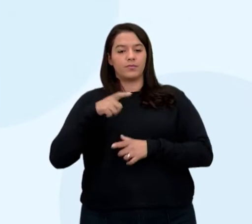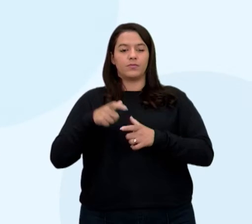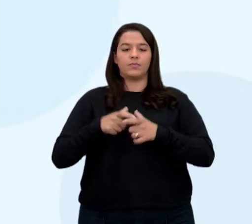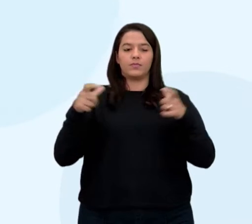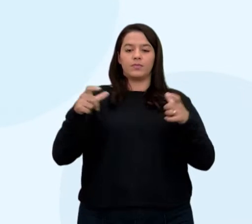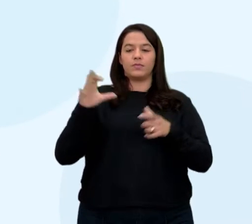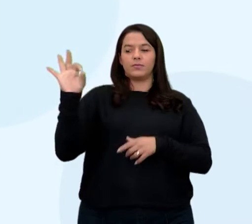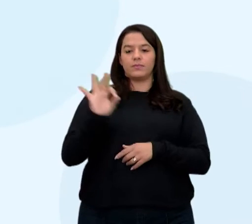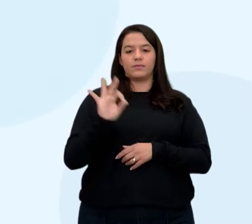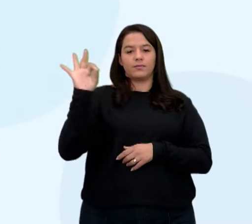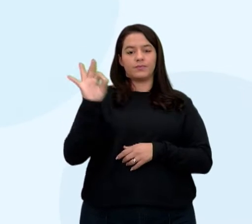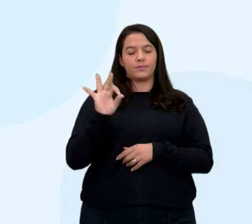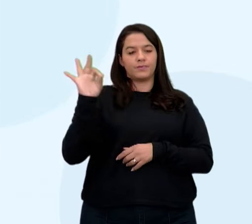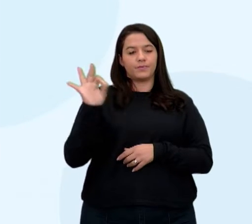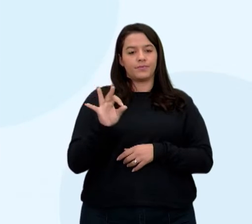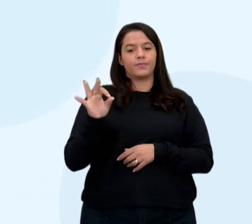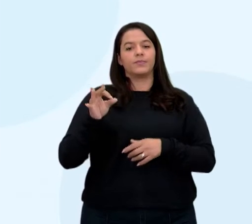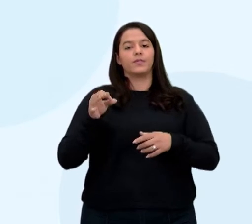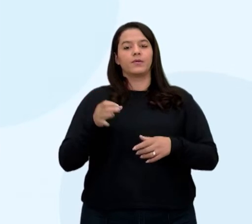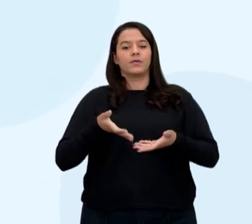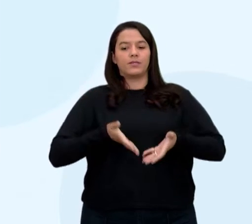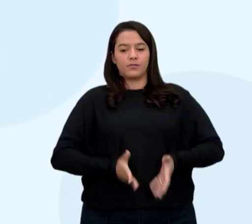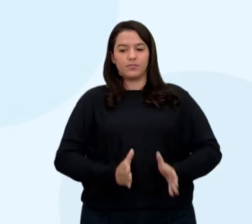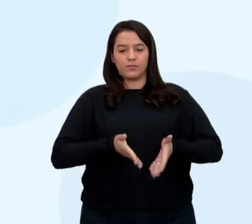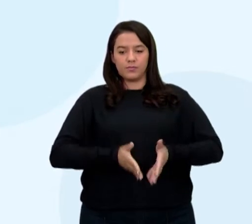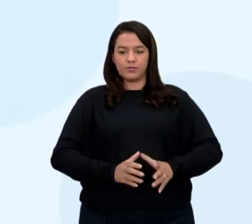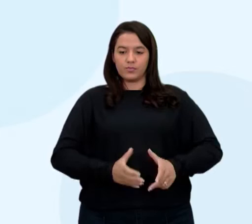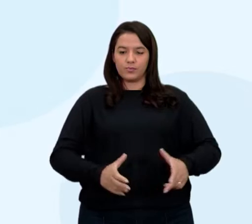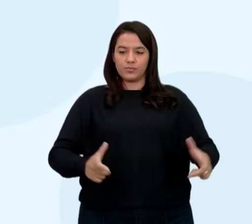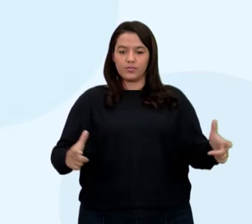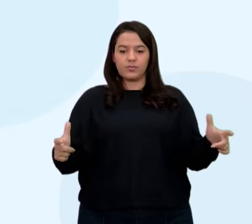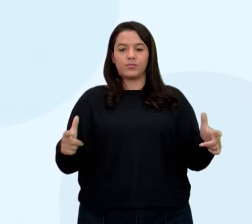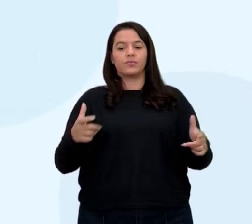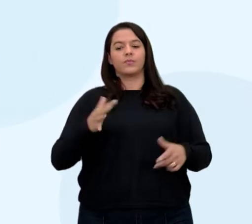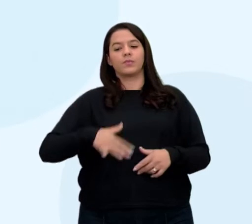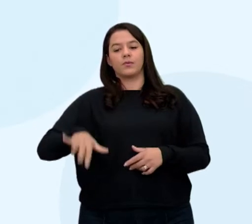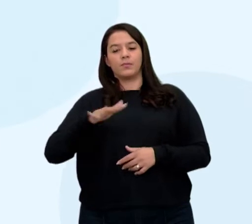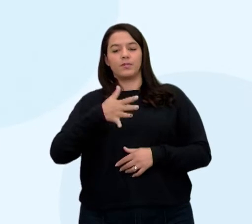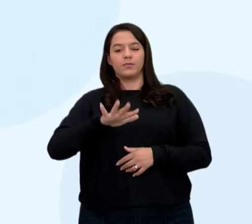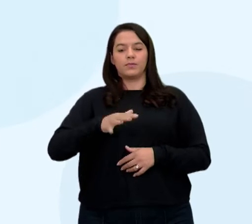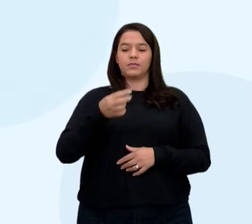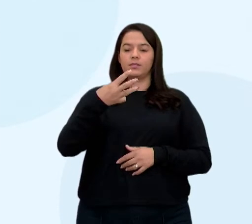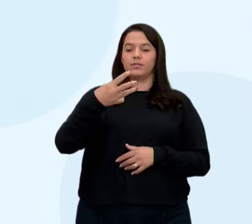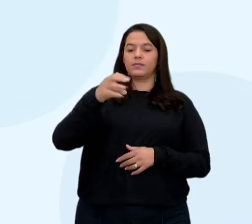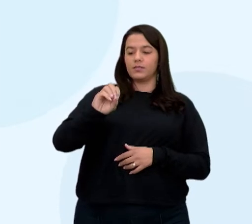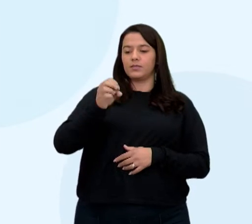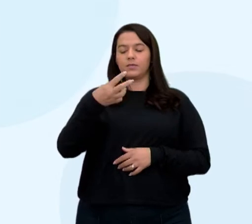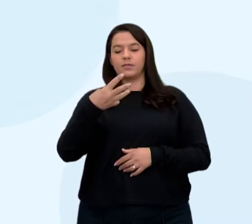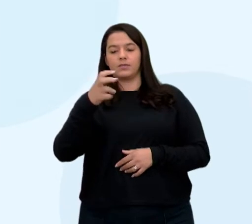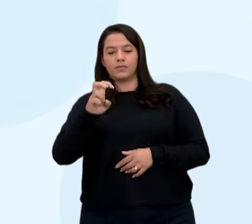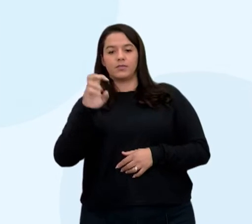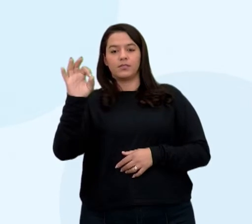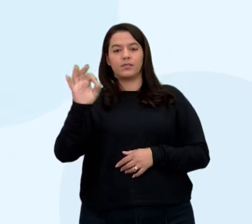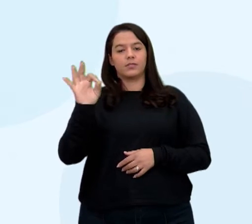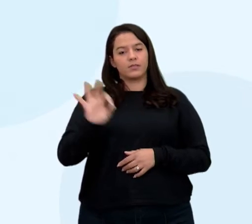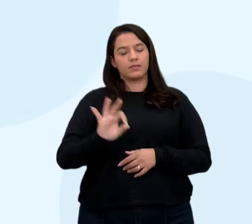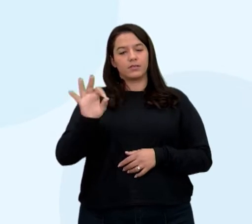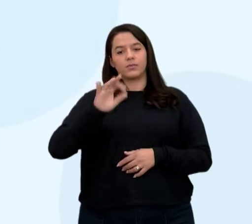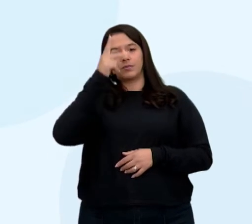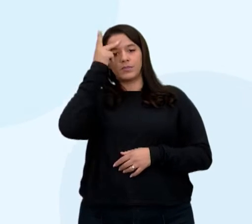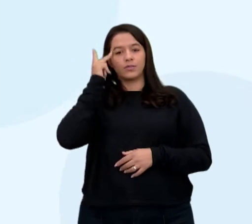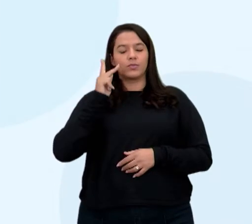taxa de natalidade, bem acima de 30, 35 a cada mil habitantes,